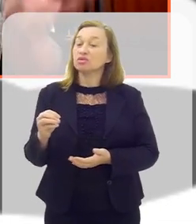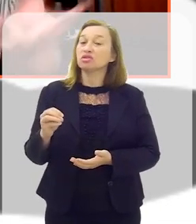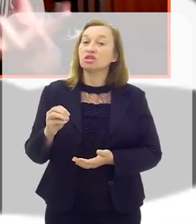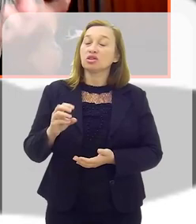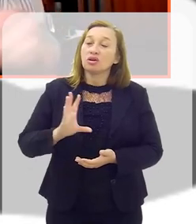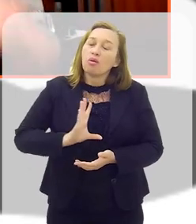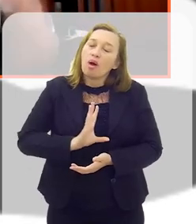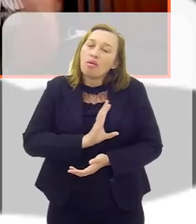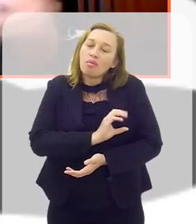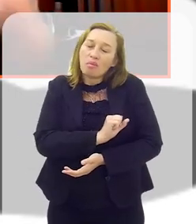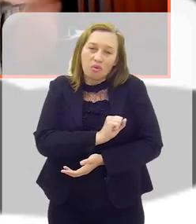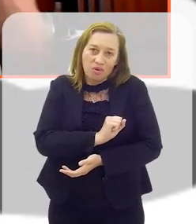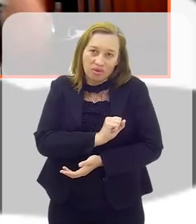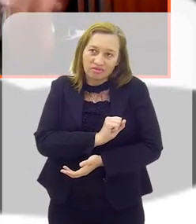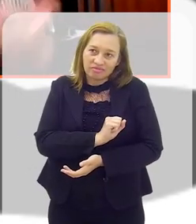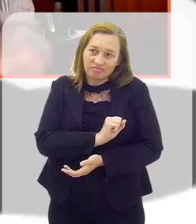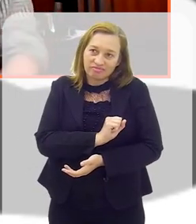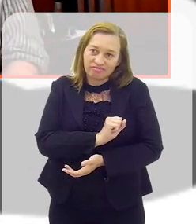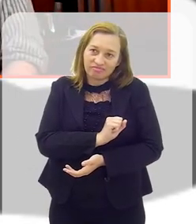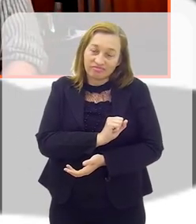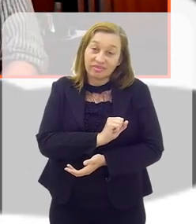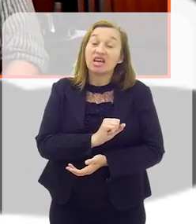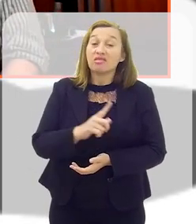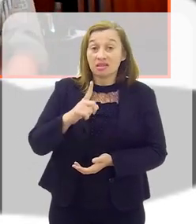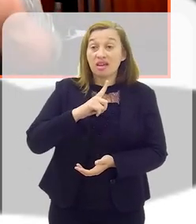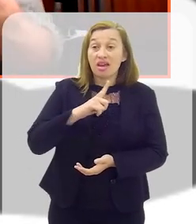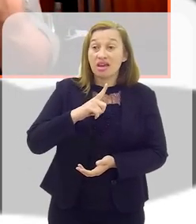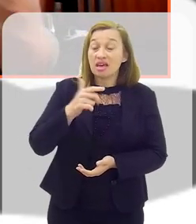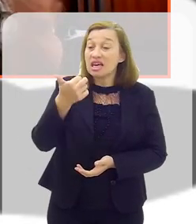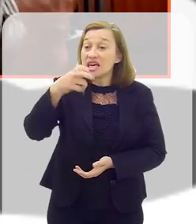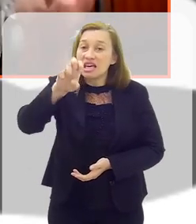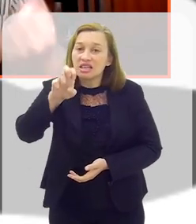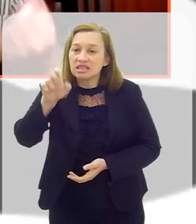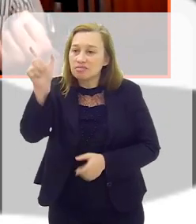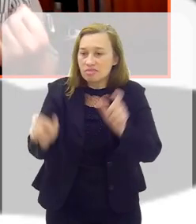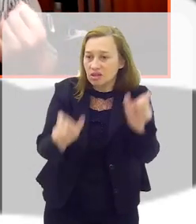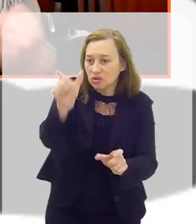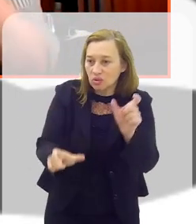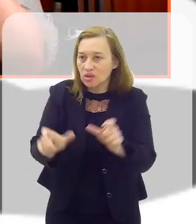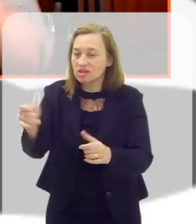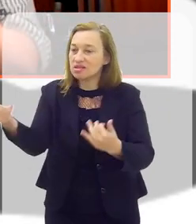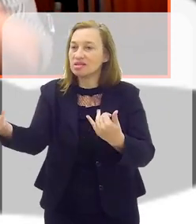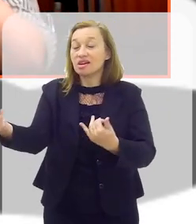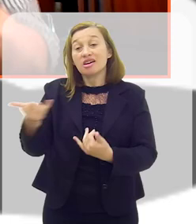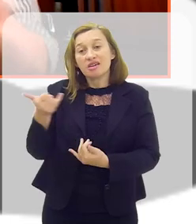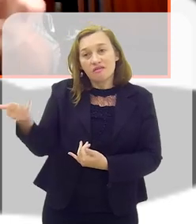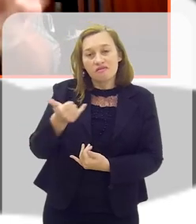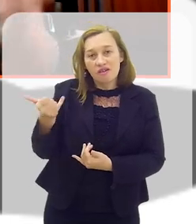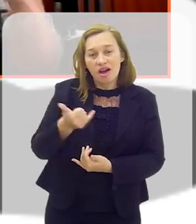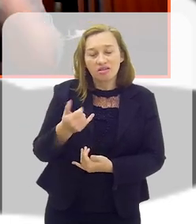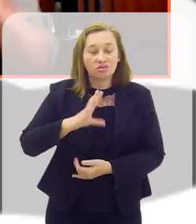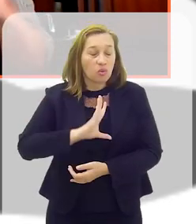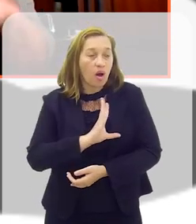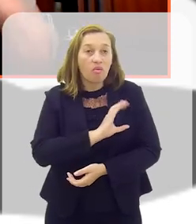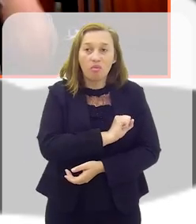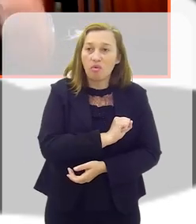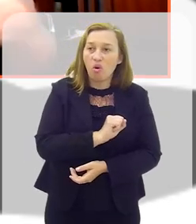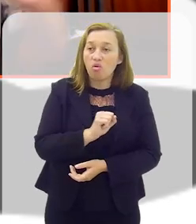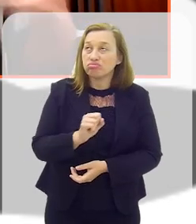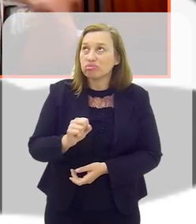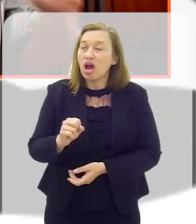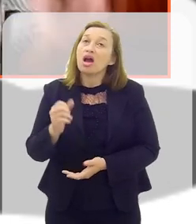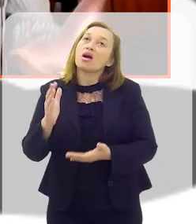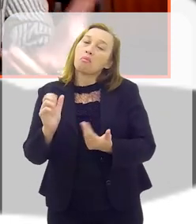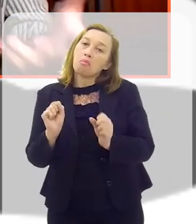apaixonados que falam um pouco das suas paixões. Talvez essas 15 pessoas, Cláudia, nunca tivessem antes uma